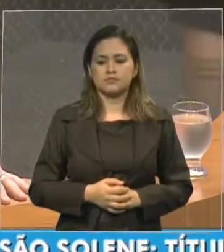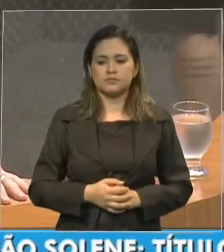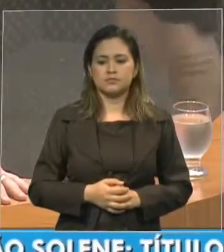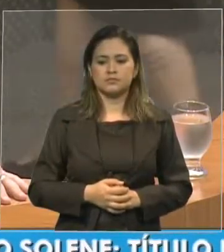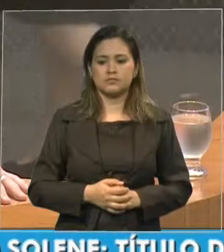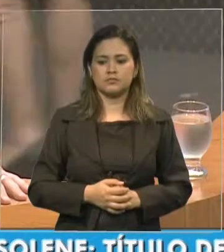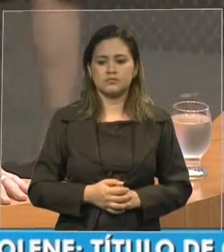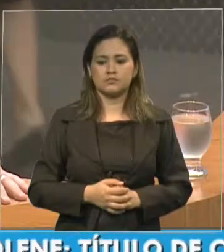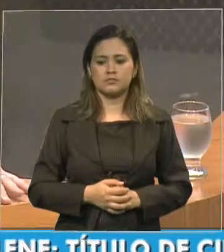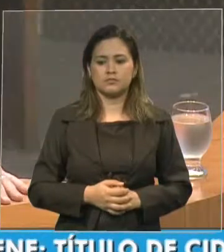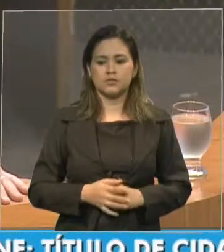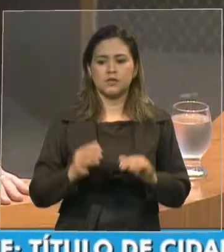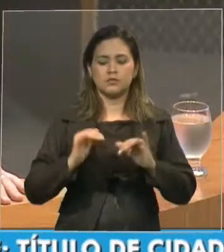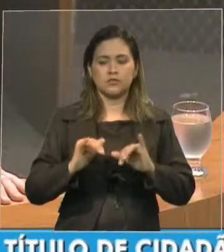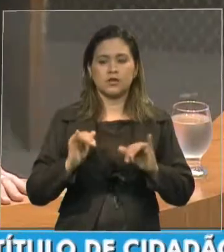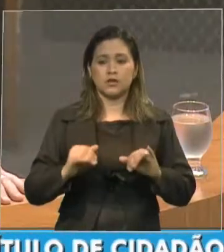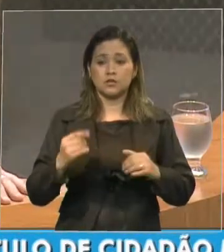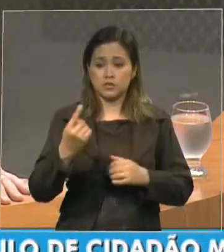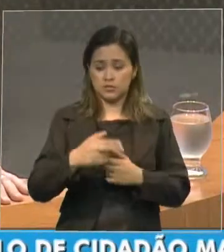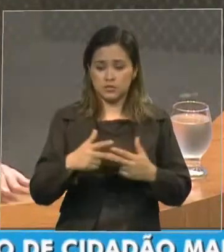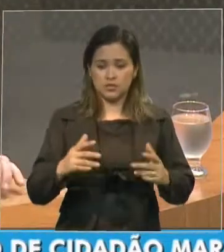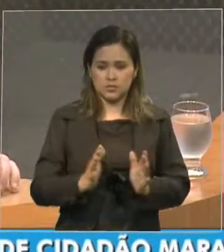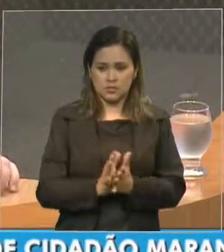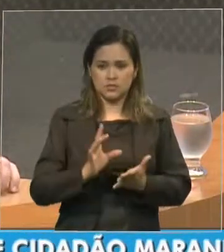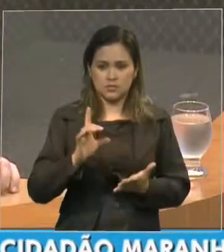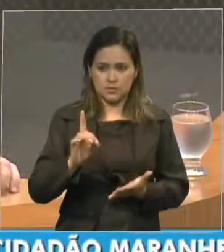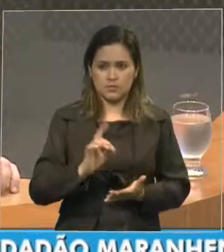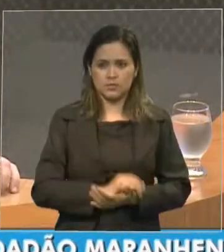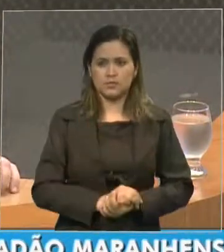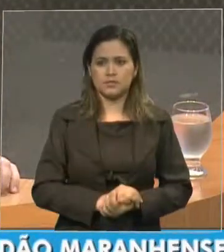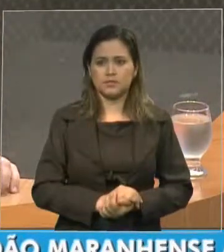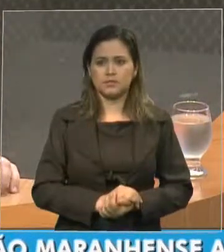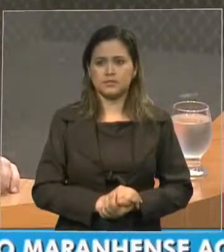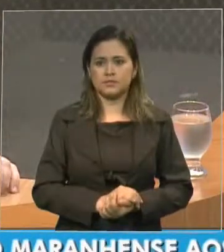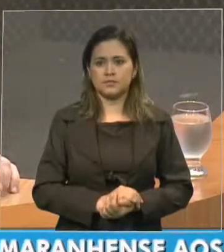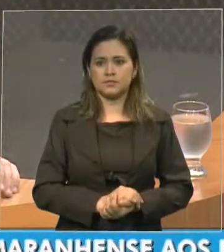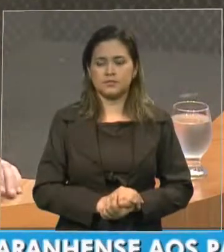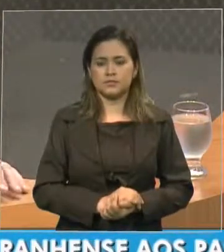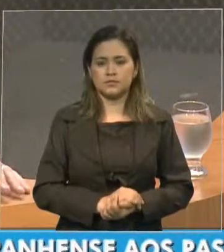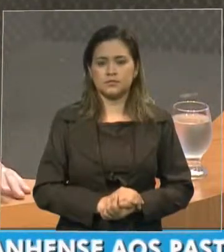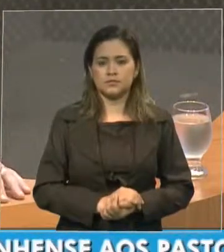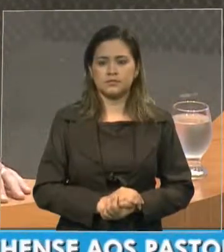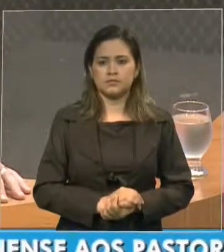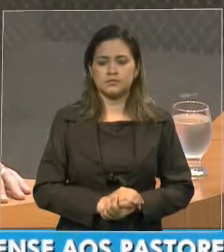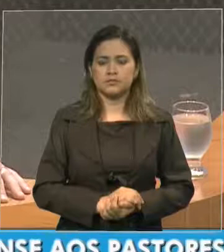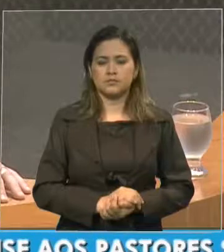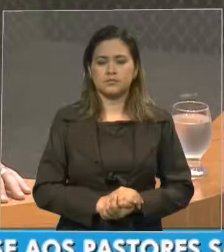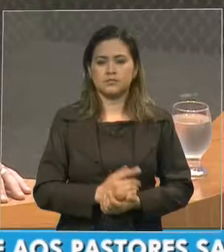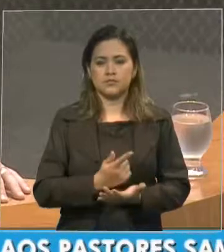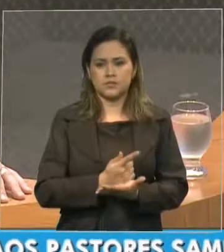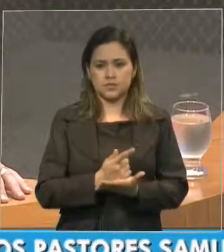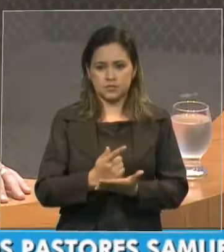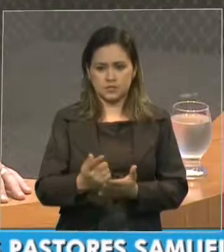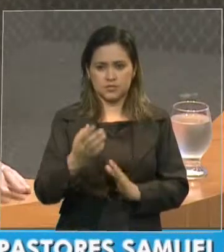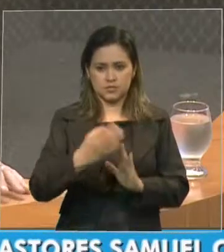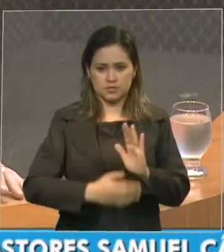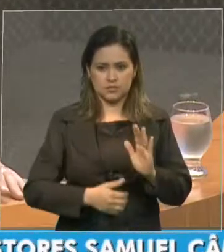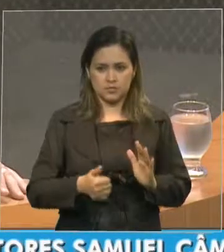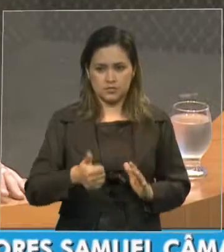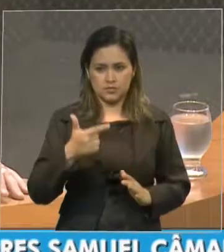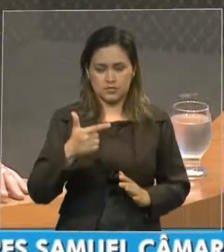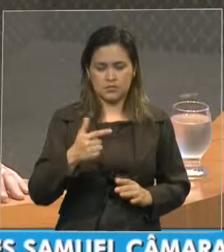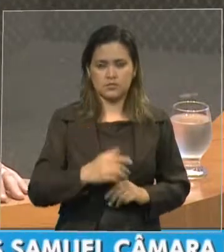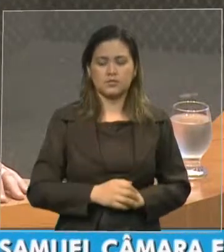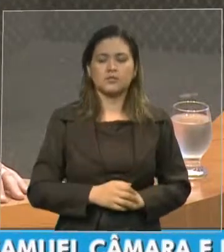uma palavra bíblica, lá em Gênesis capítulo 12, que diz o seguinte,